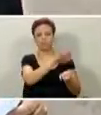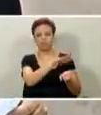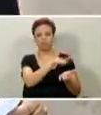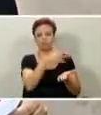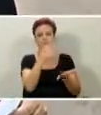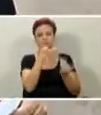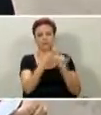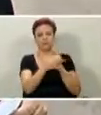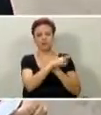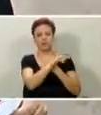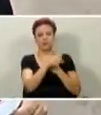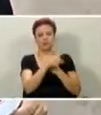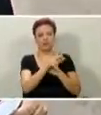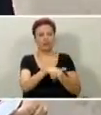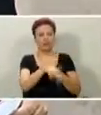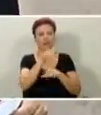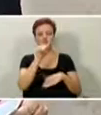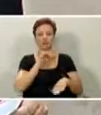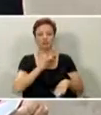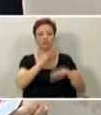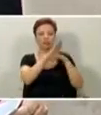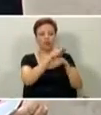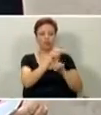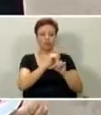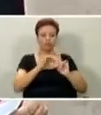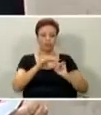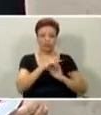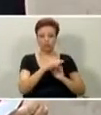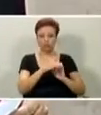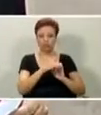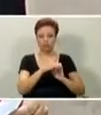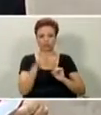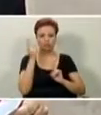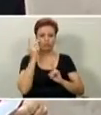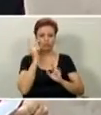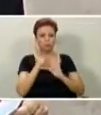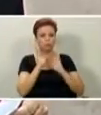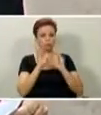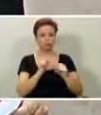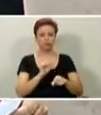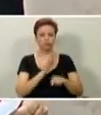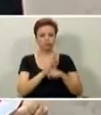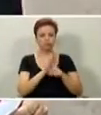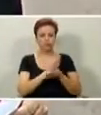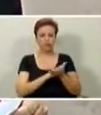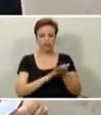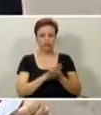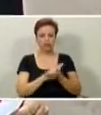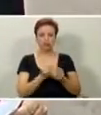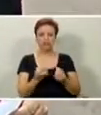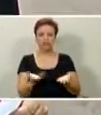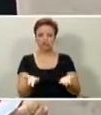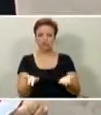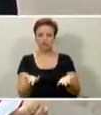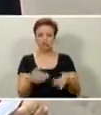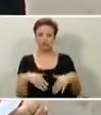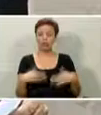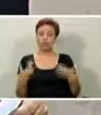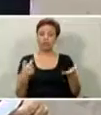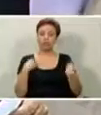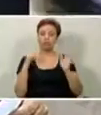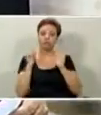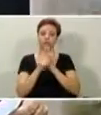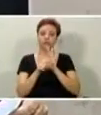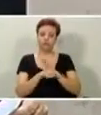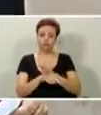elas não contribuíram nunca para a nossa sociedade, para a sociedade paulistana. E aí a gente pergunta essas questões